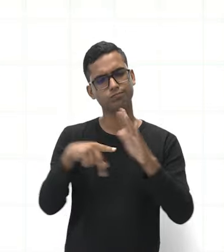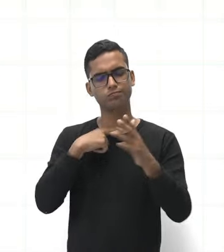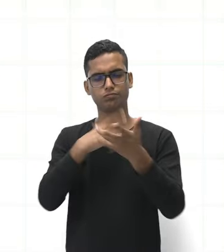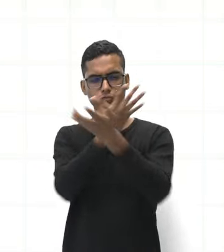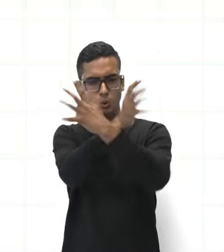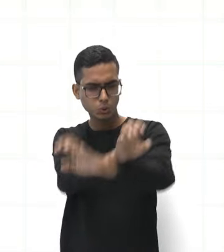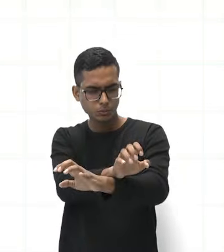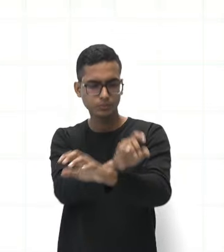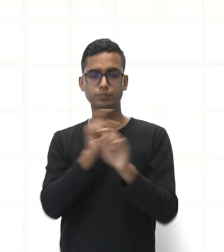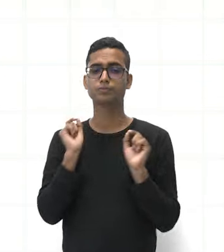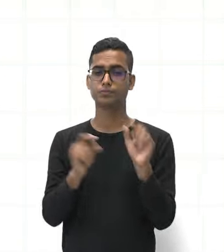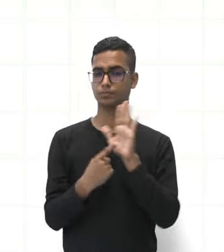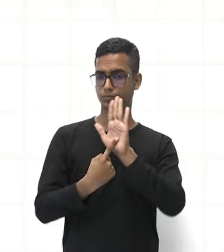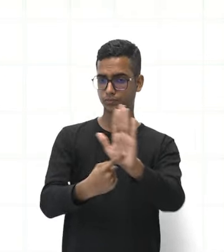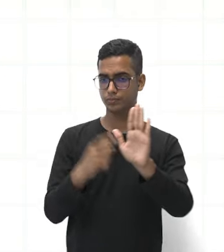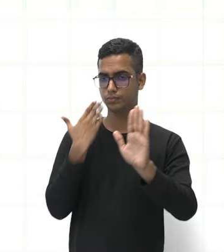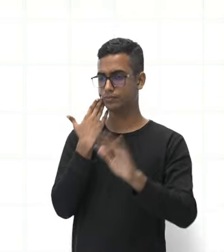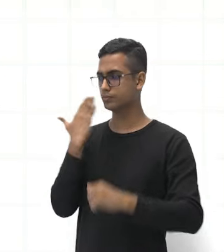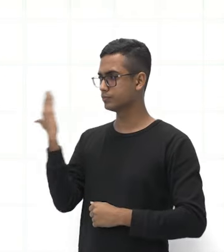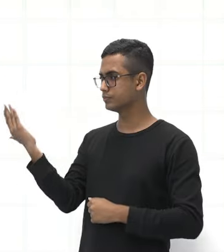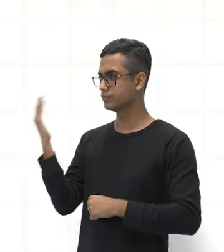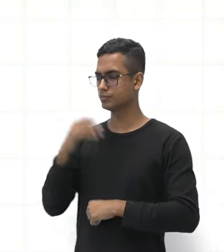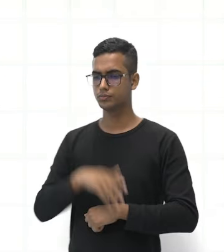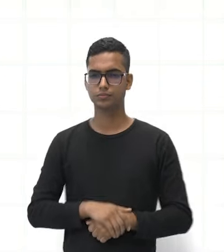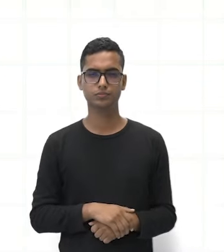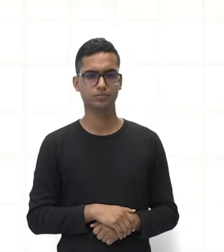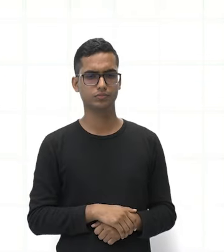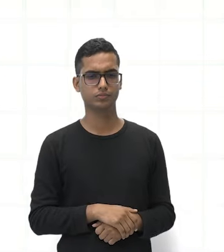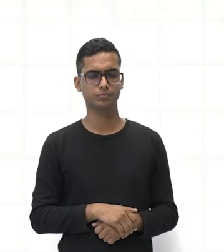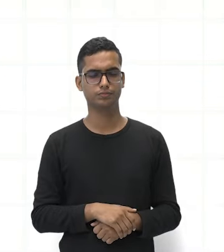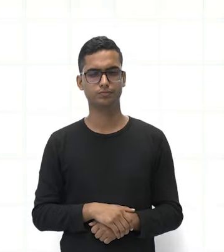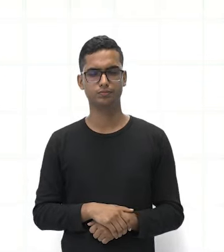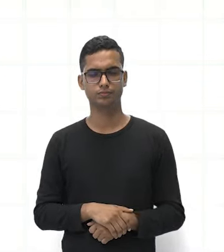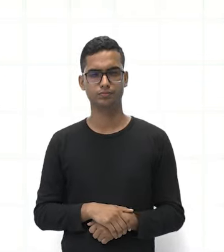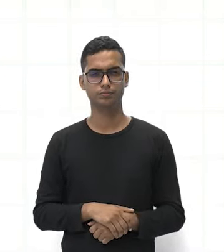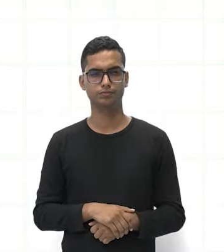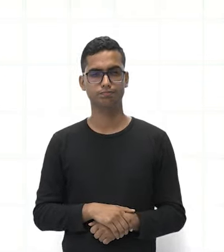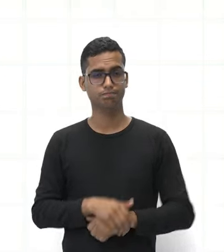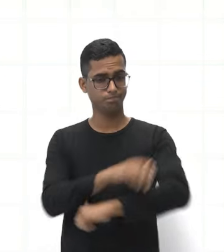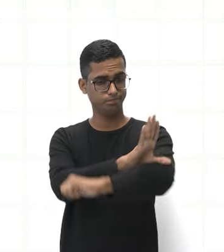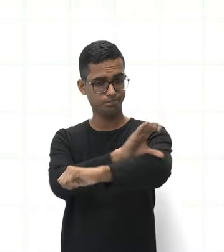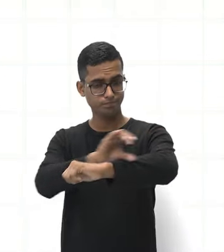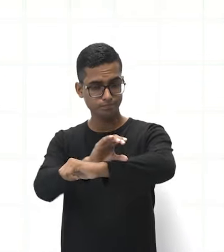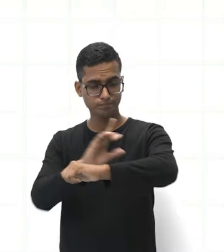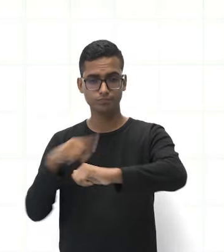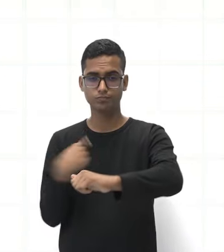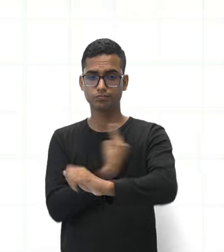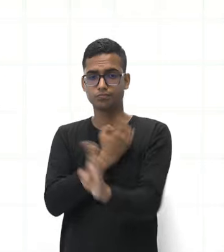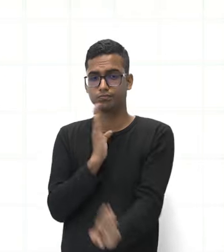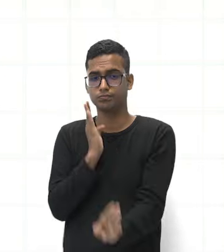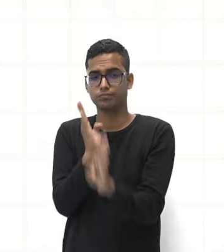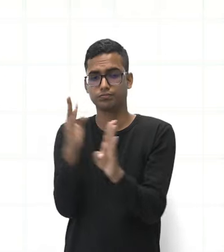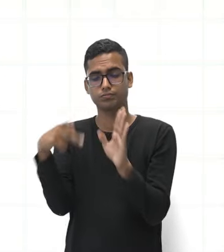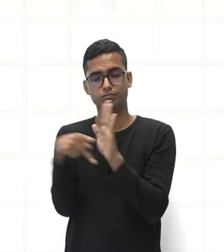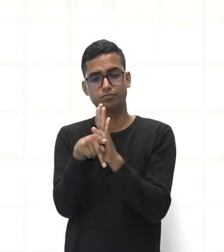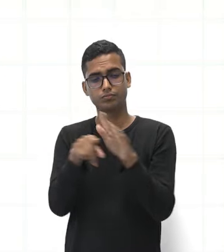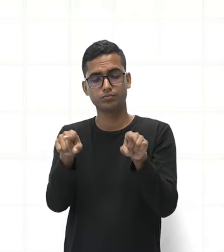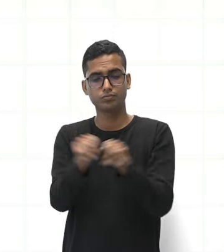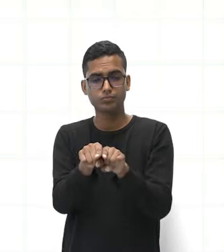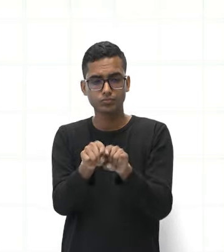Ele é o quê? Ele é o tecido, músculo que a gente vai encontrar fazendo o quê? O